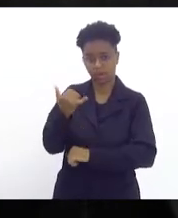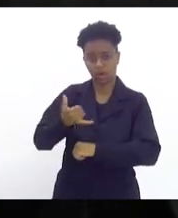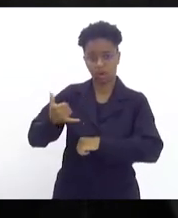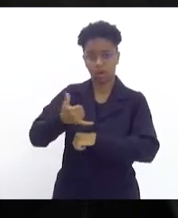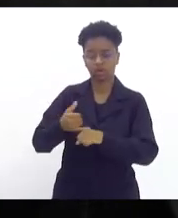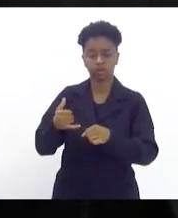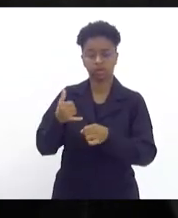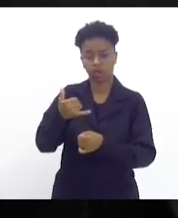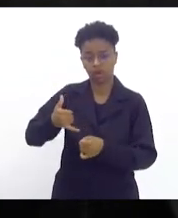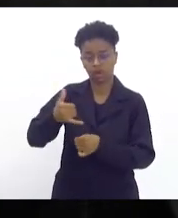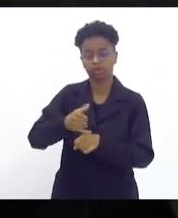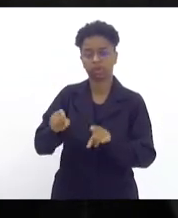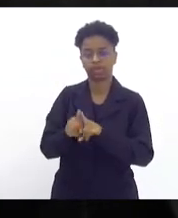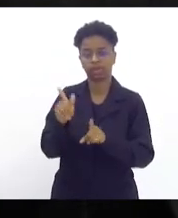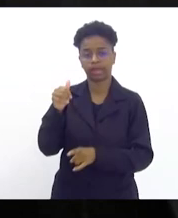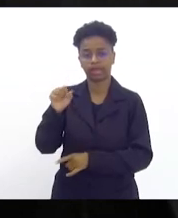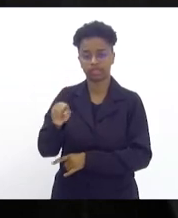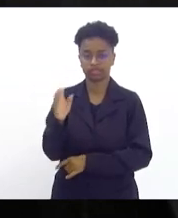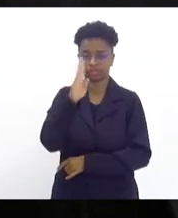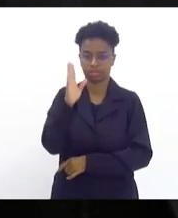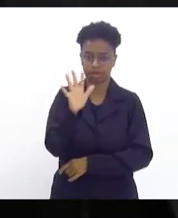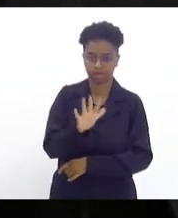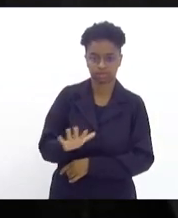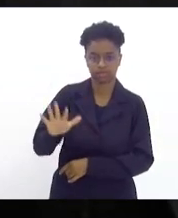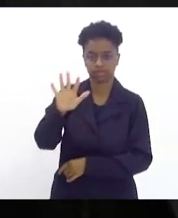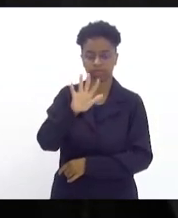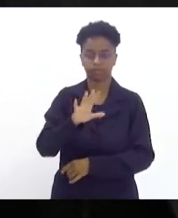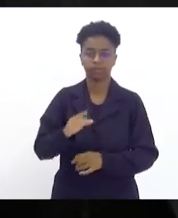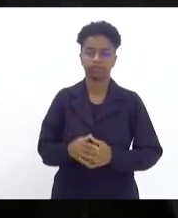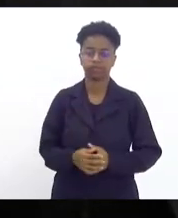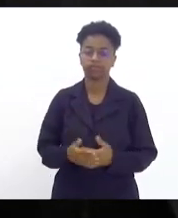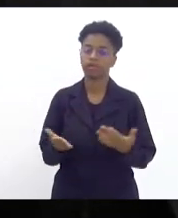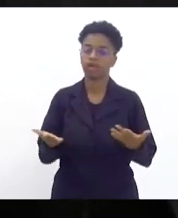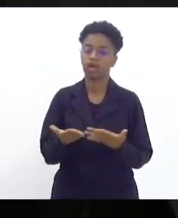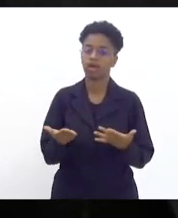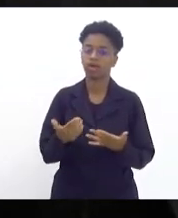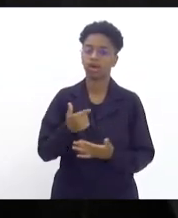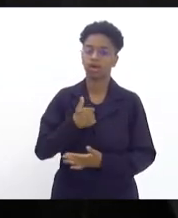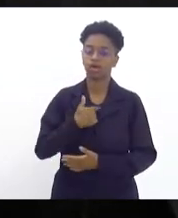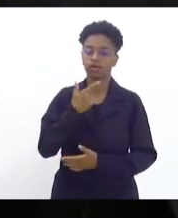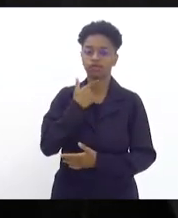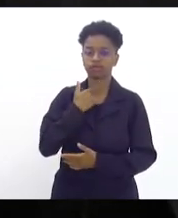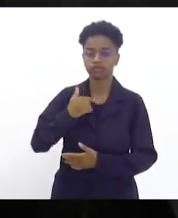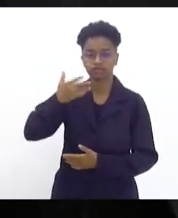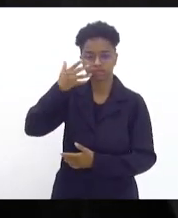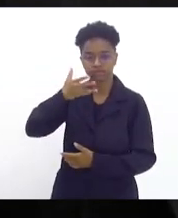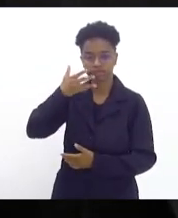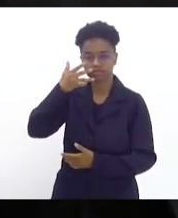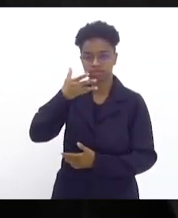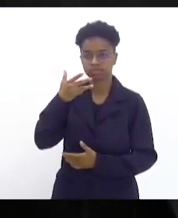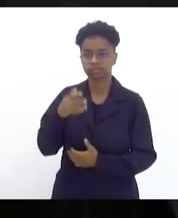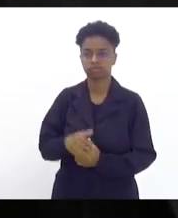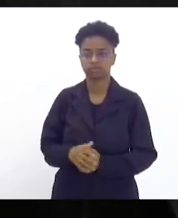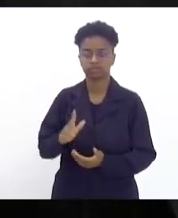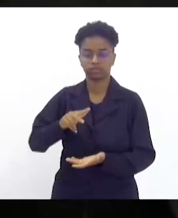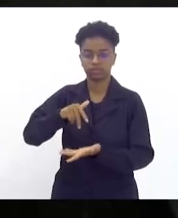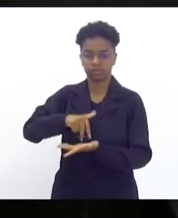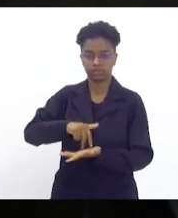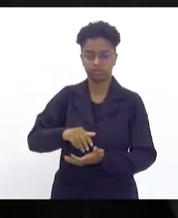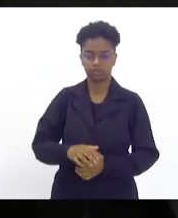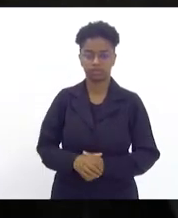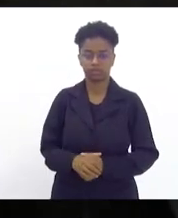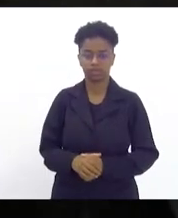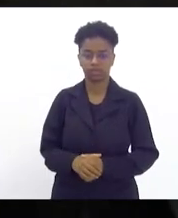e gás do Brasil. Agora, eu quero aqui fazer a fala aqui vindo à tribuna